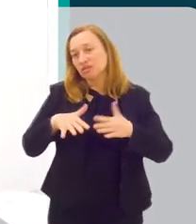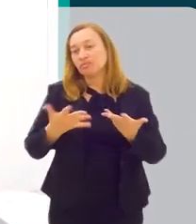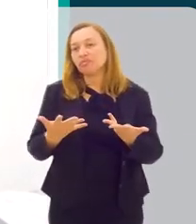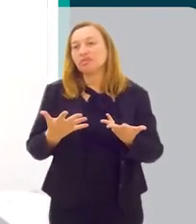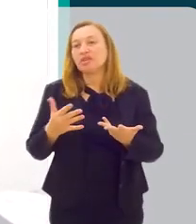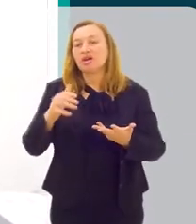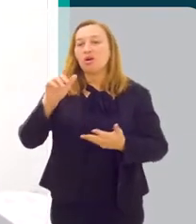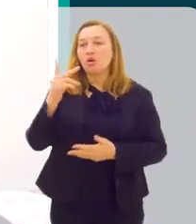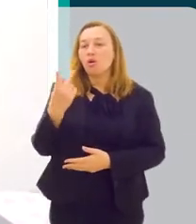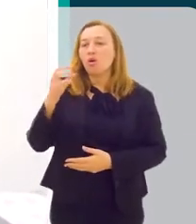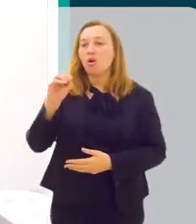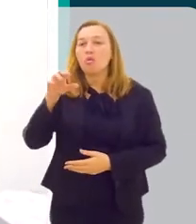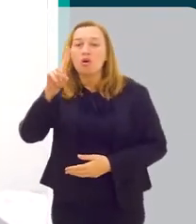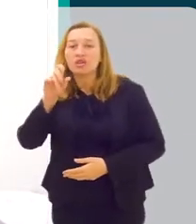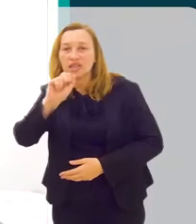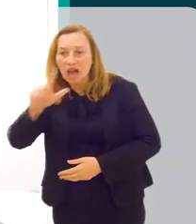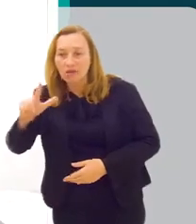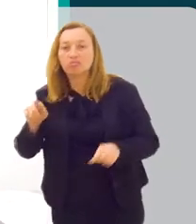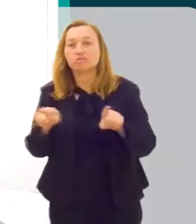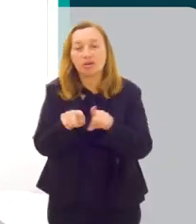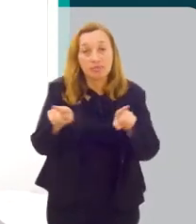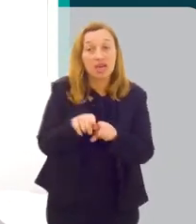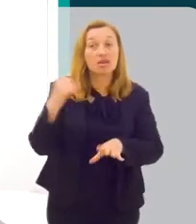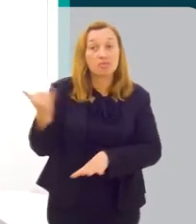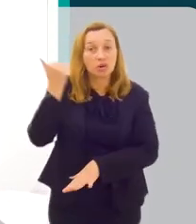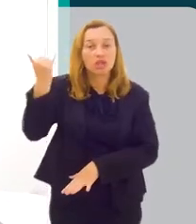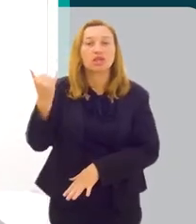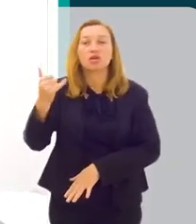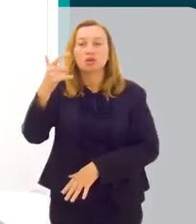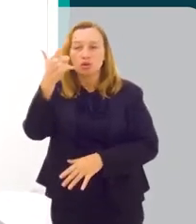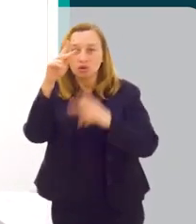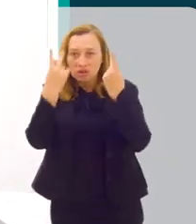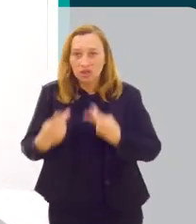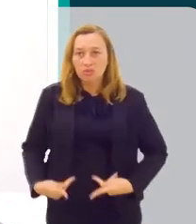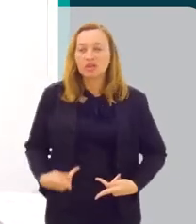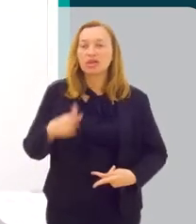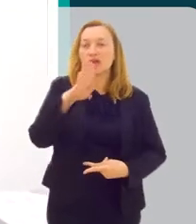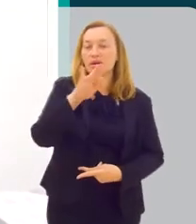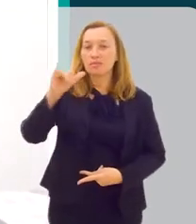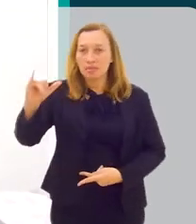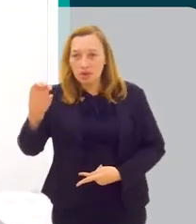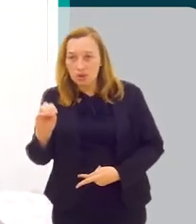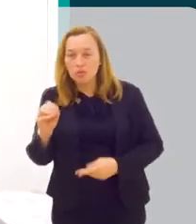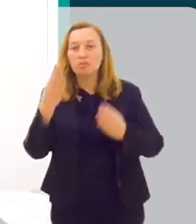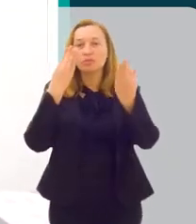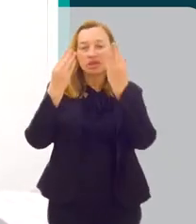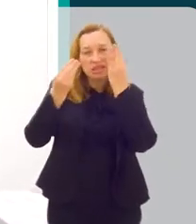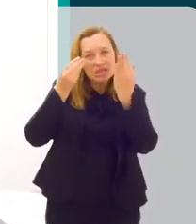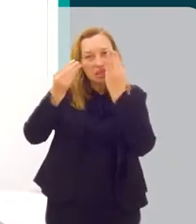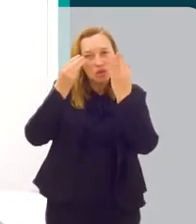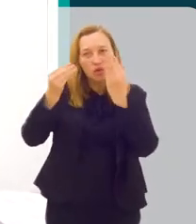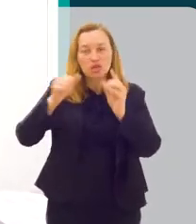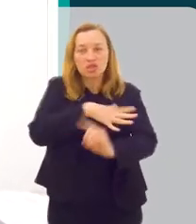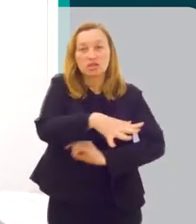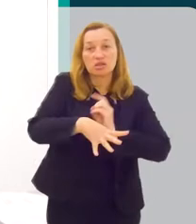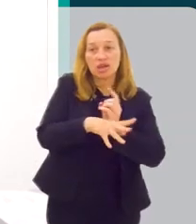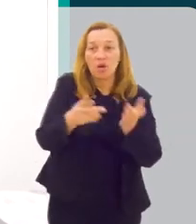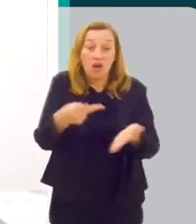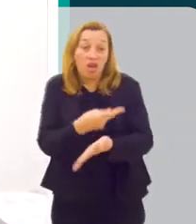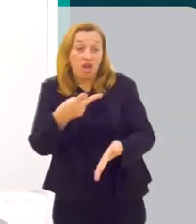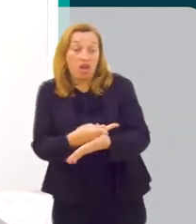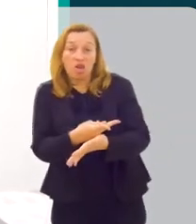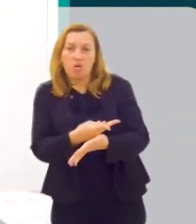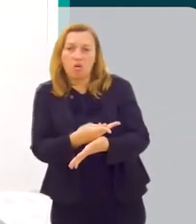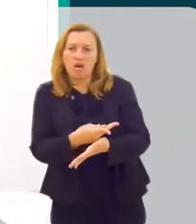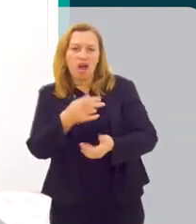A questão hormonal também é importante. O ser humano, ele é bio, psíquico e social. É um erro